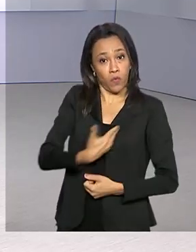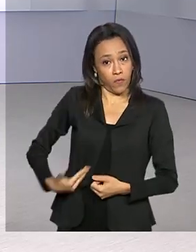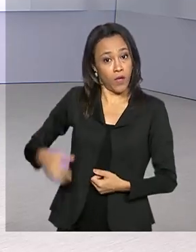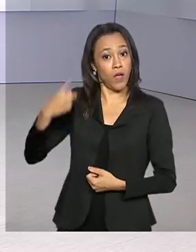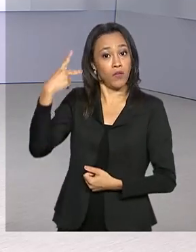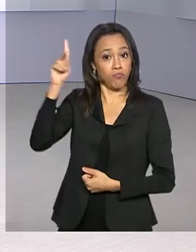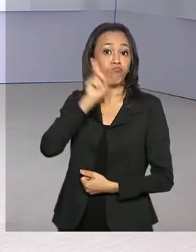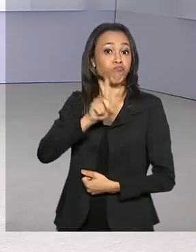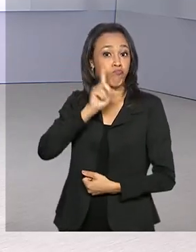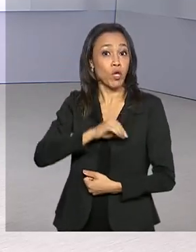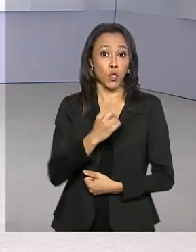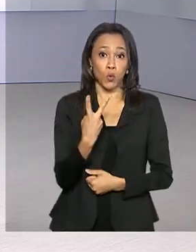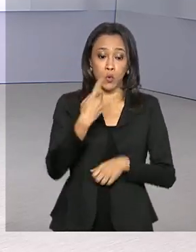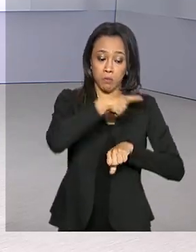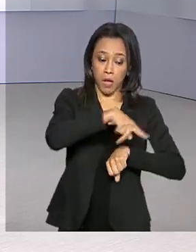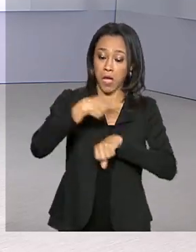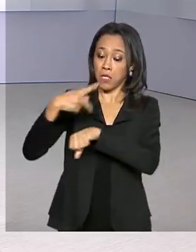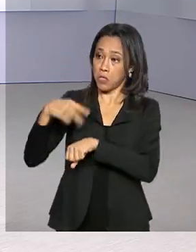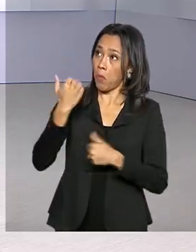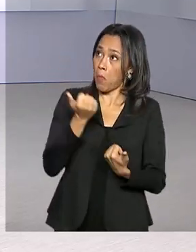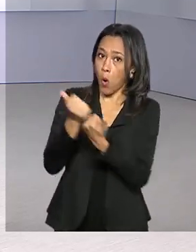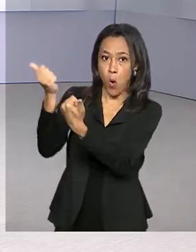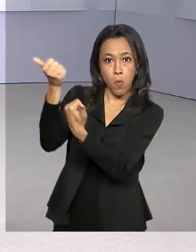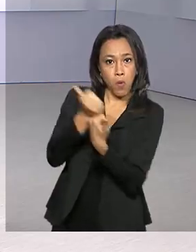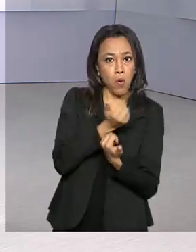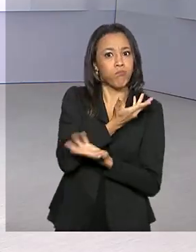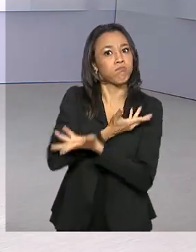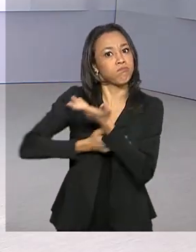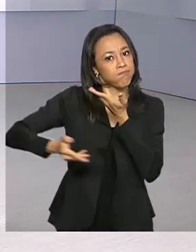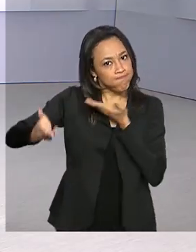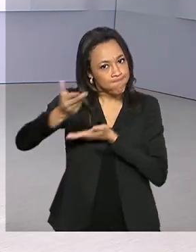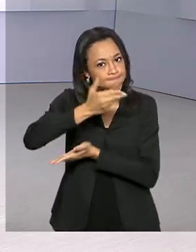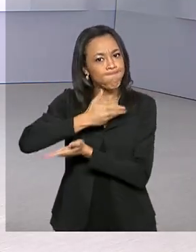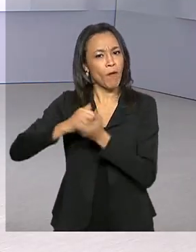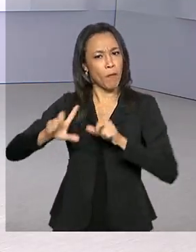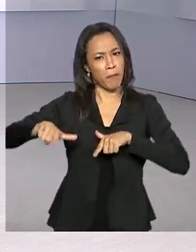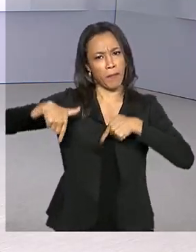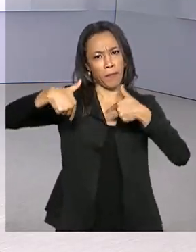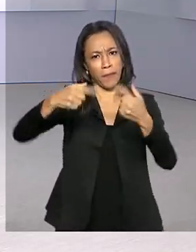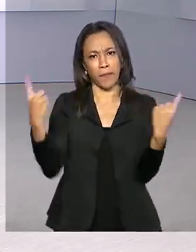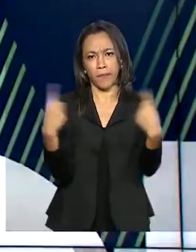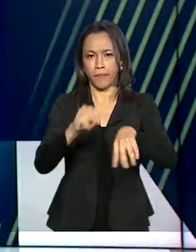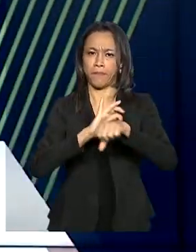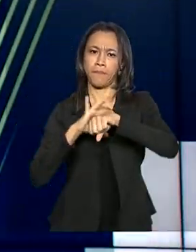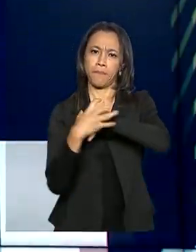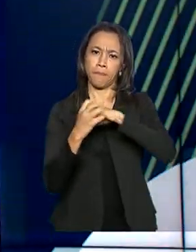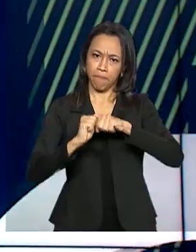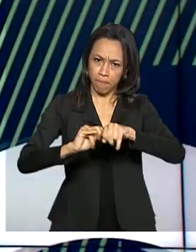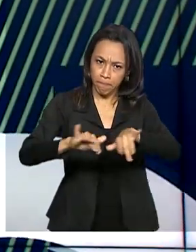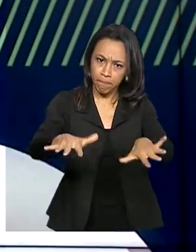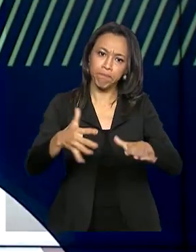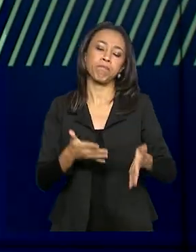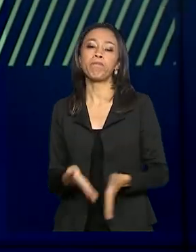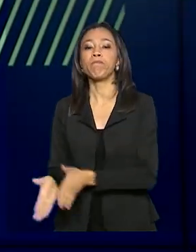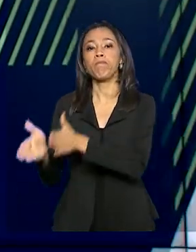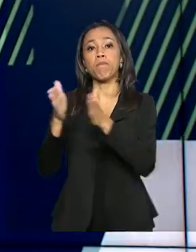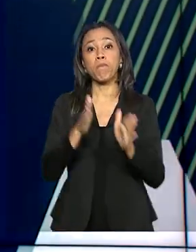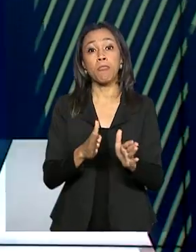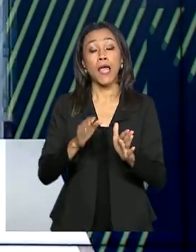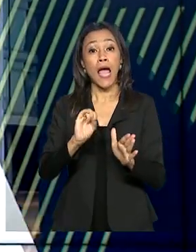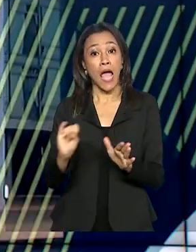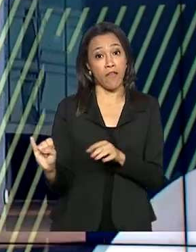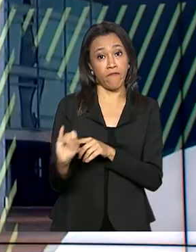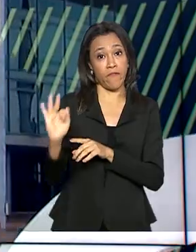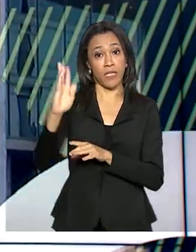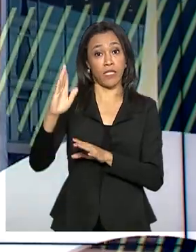afirma que os dois países estão cooperando de maneira estreita na resposta à pandemia. A prévia da inflação